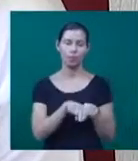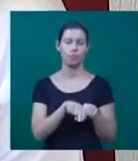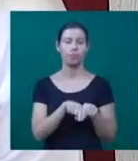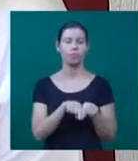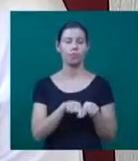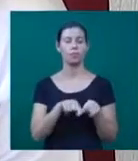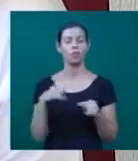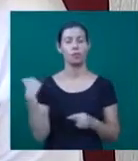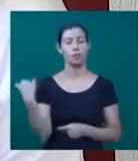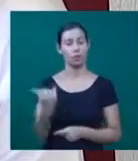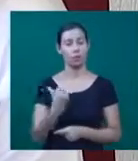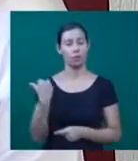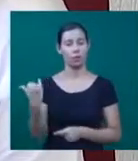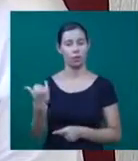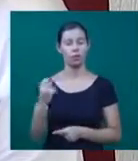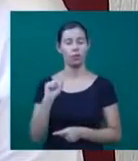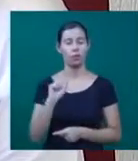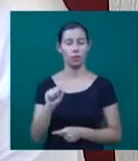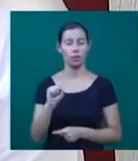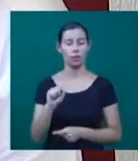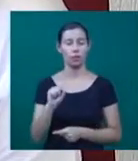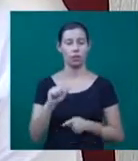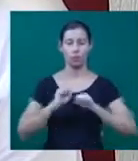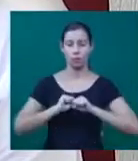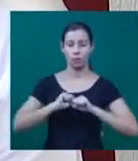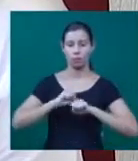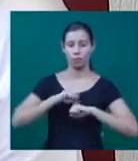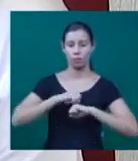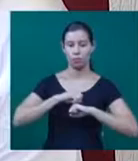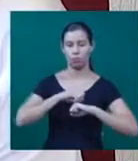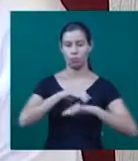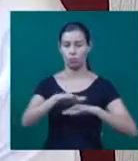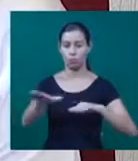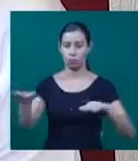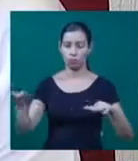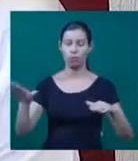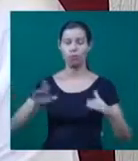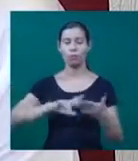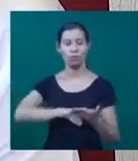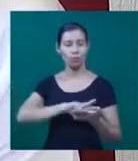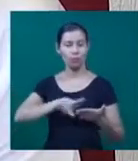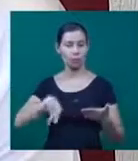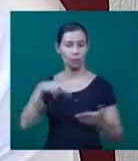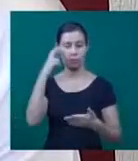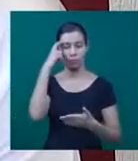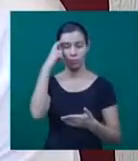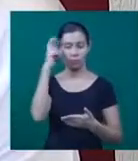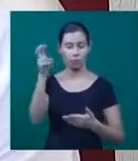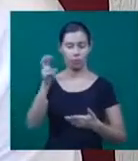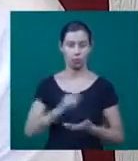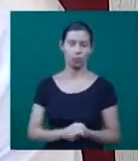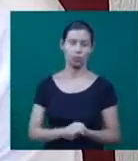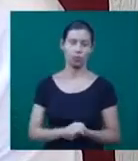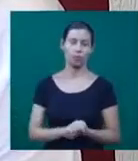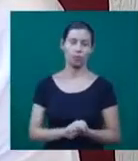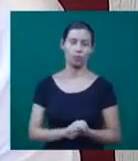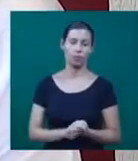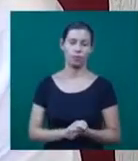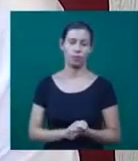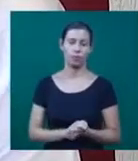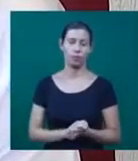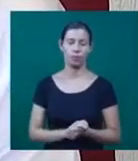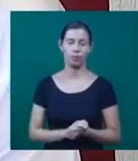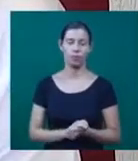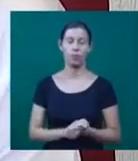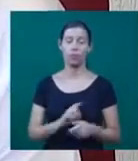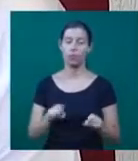Uberlândia é muito importante para a difusão, para a diversidade cultural do município, para a implementação de novas